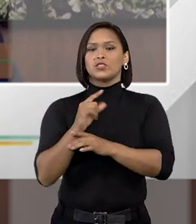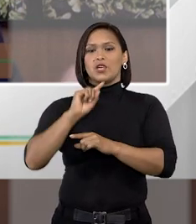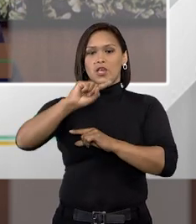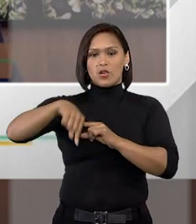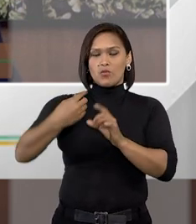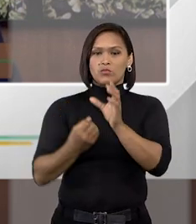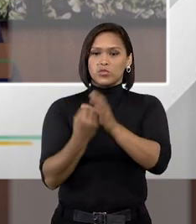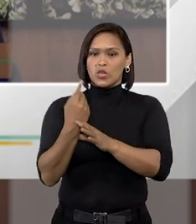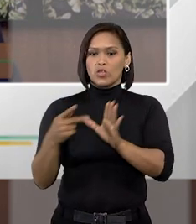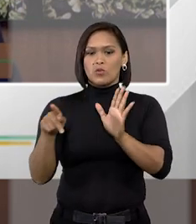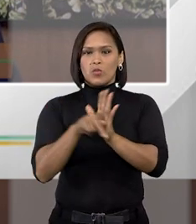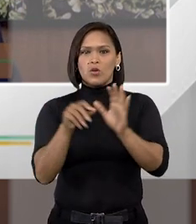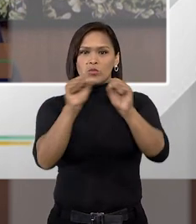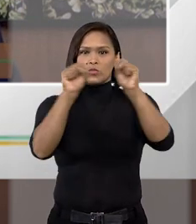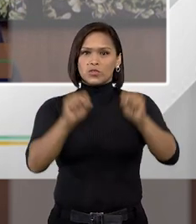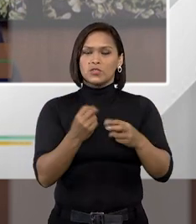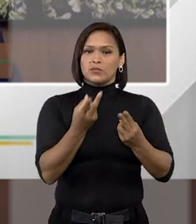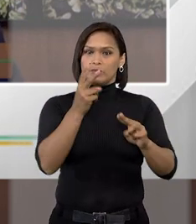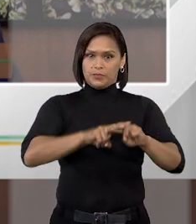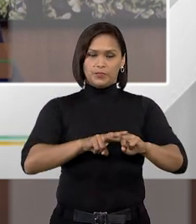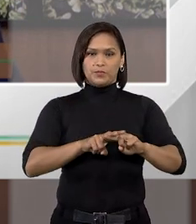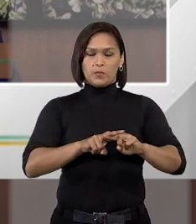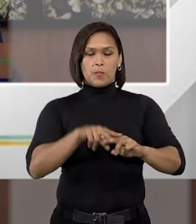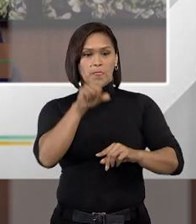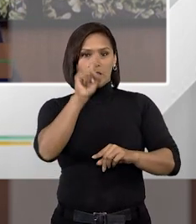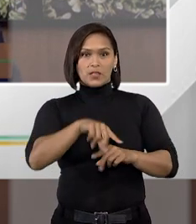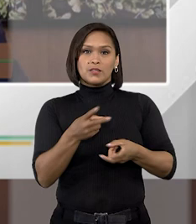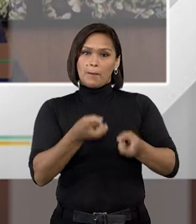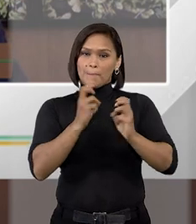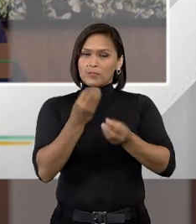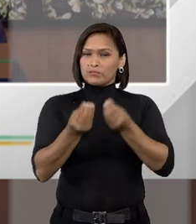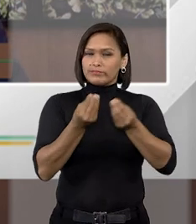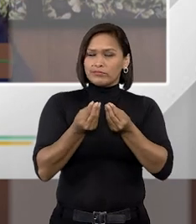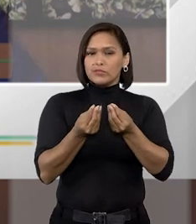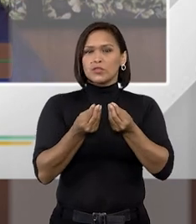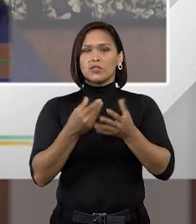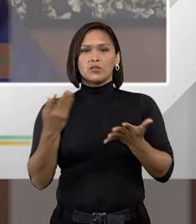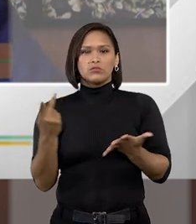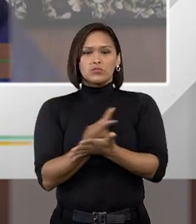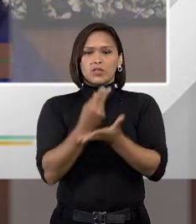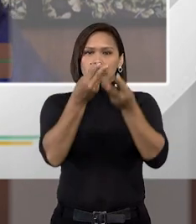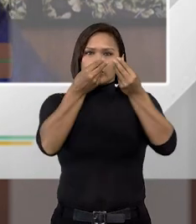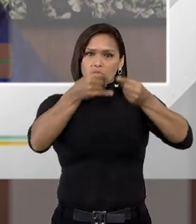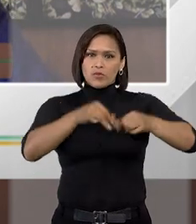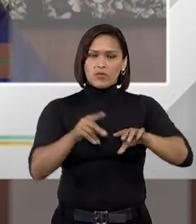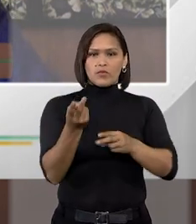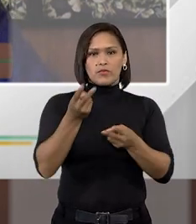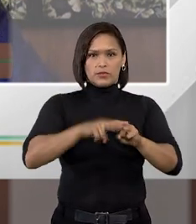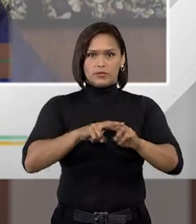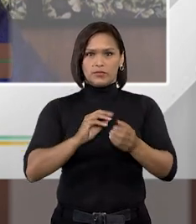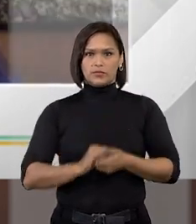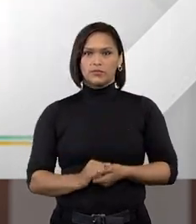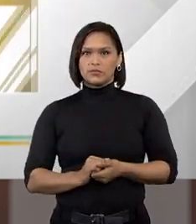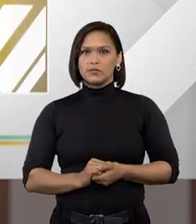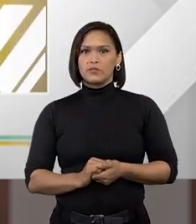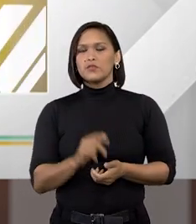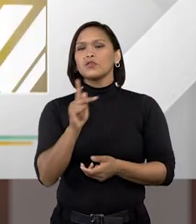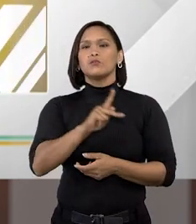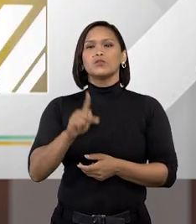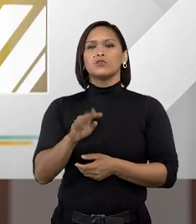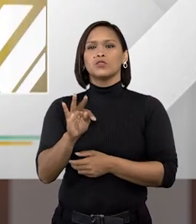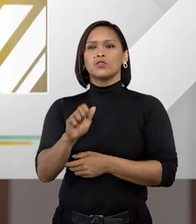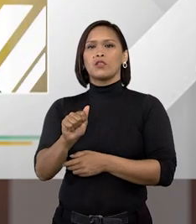gestadas no nosso sistema penitenciário. Daí dá para ver o estado de falência que nós temos. Professor